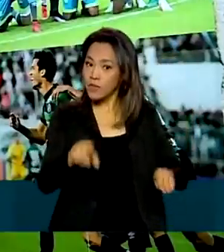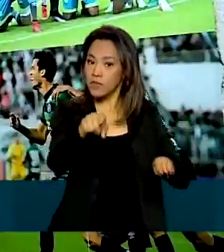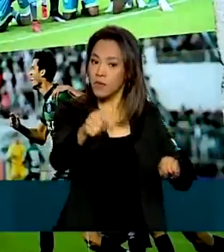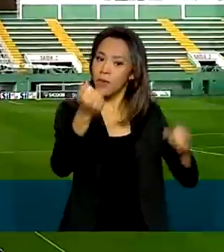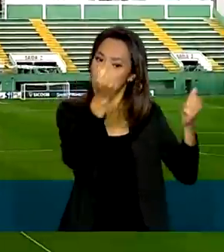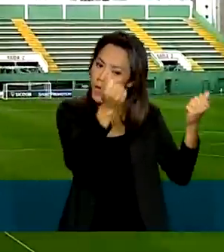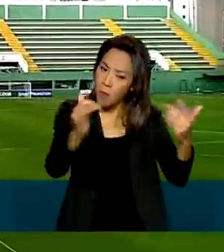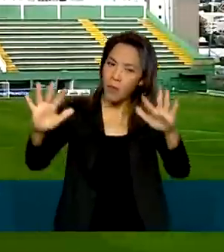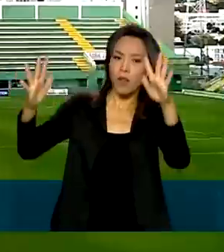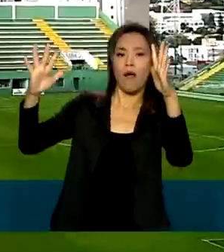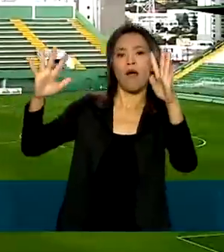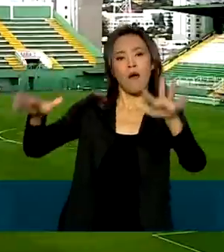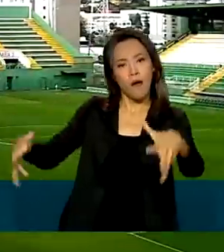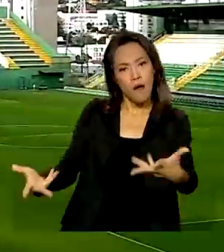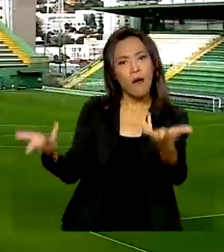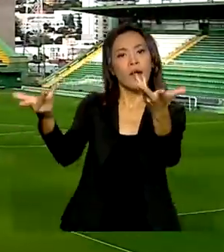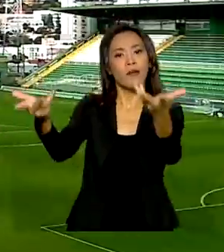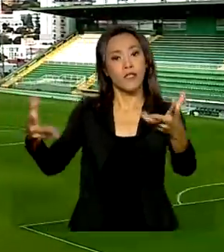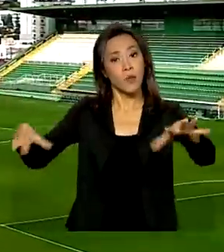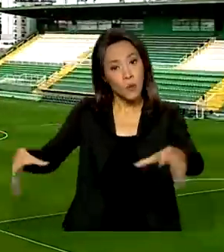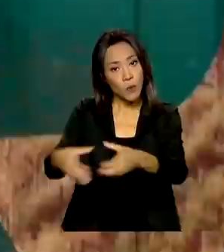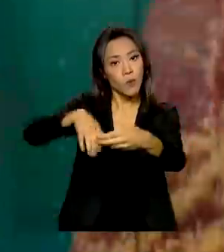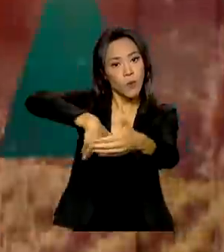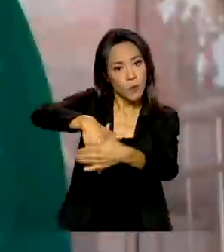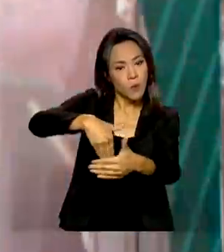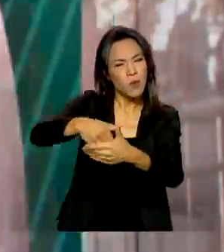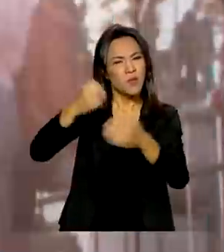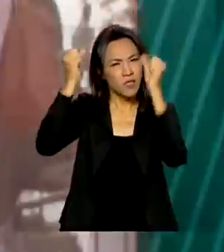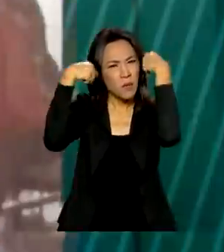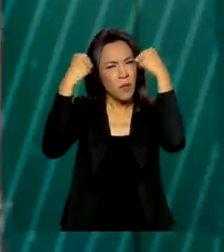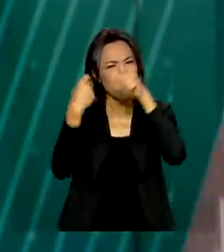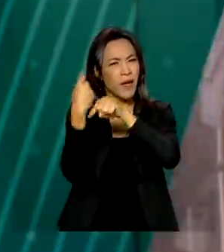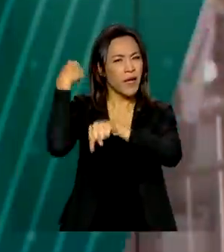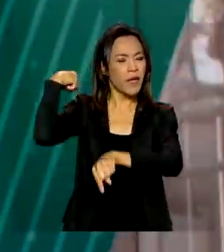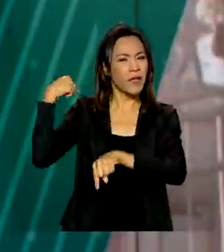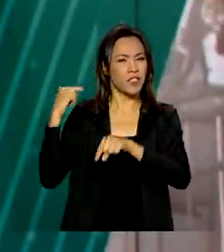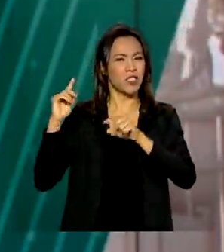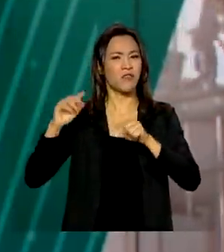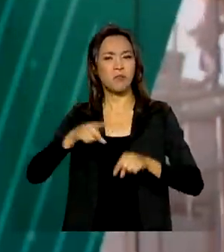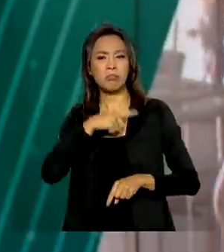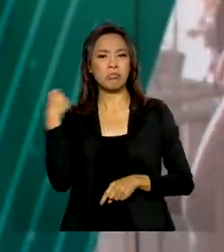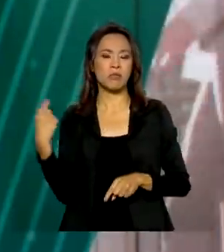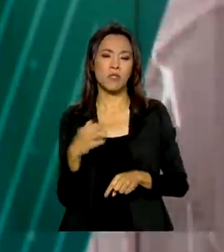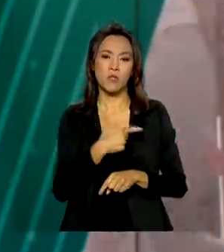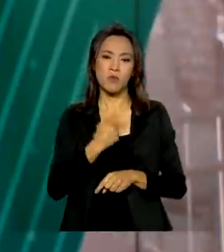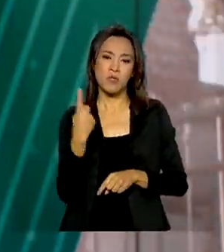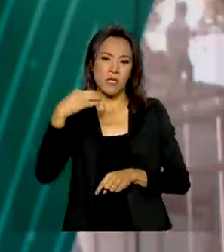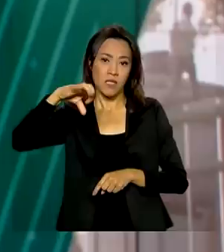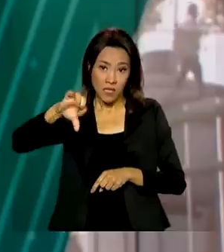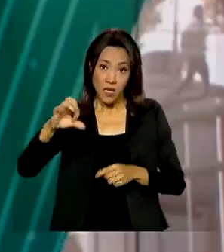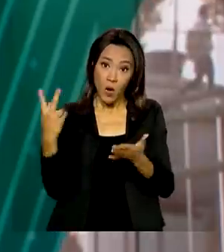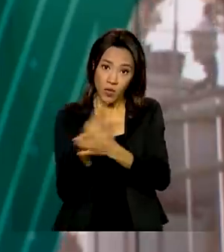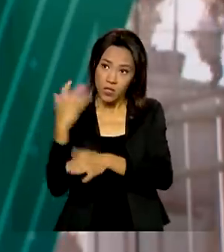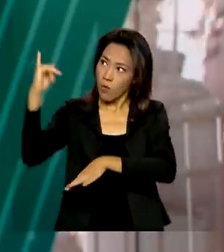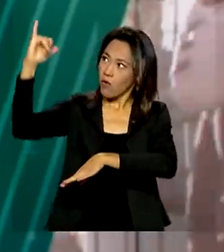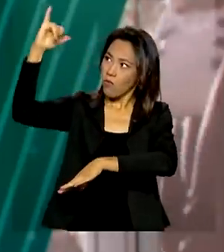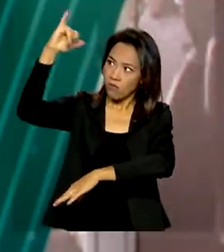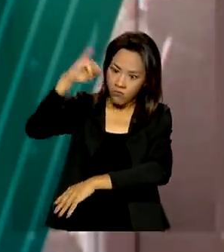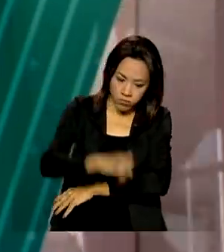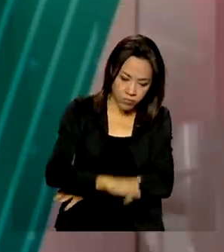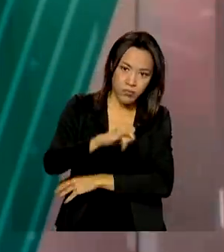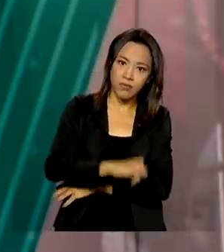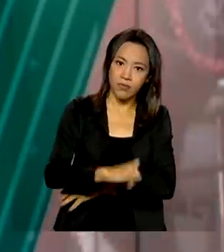delegação da Chapecoense, que sofreu um acidente fatal no fim de 2016, durante viagem à Colômbia, para a final da Copa Sul